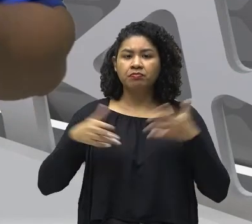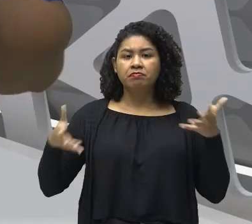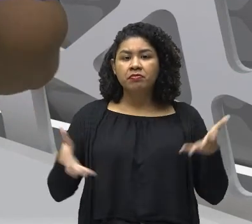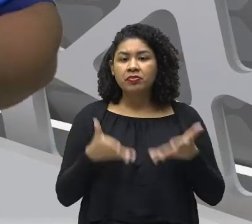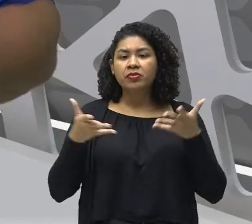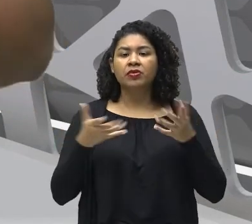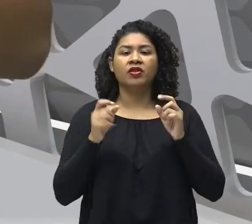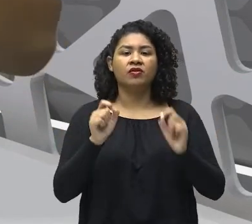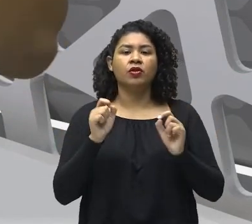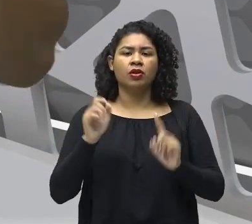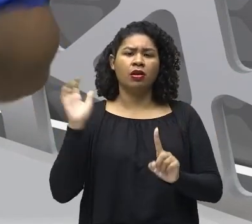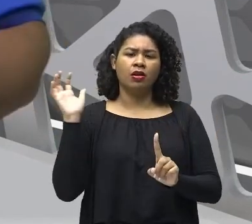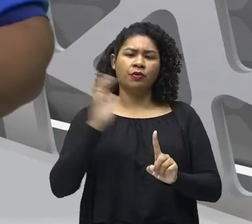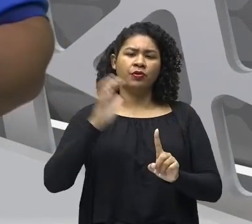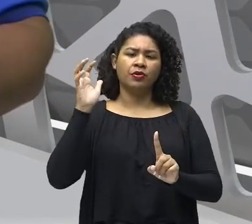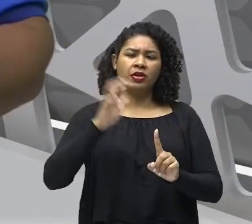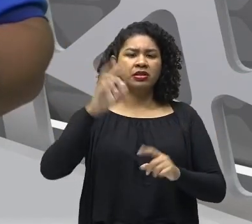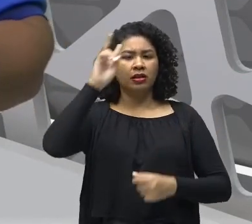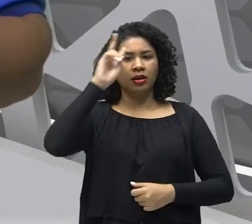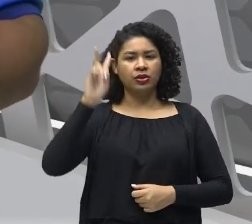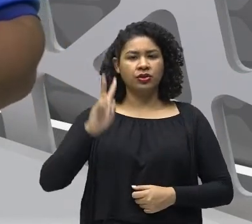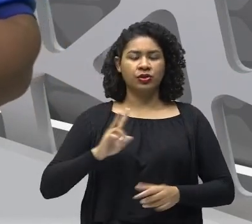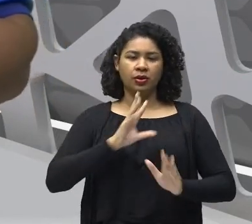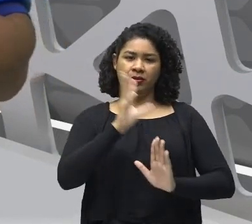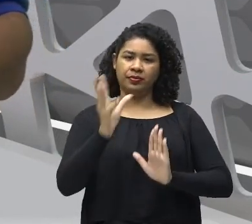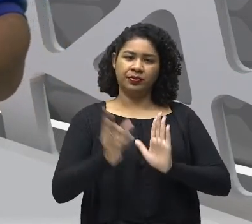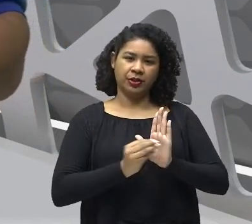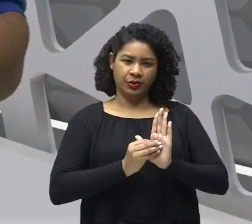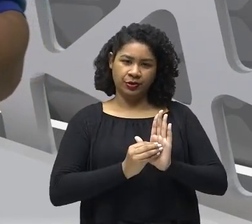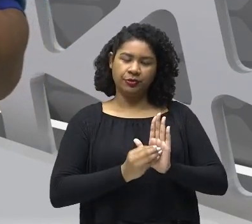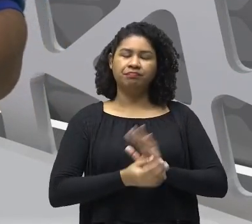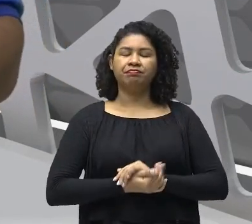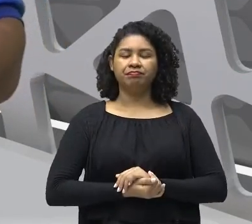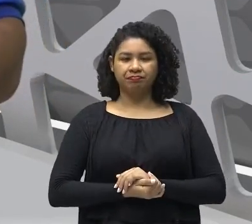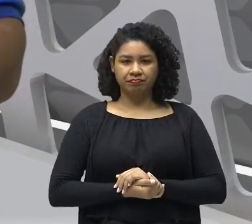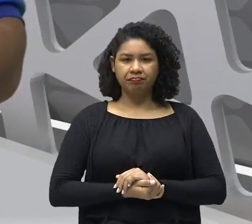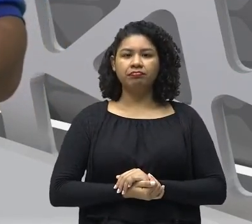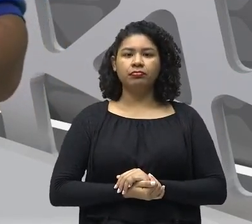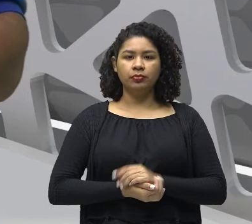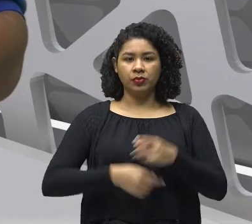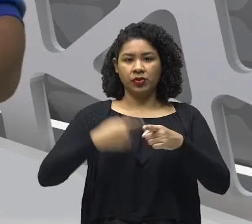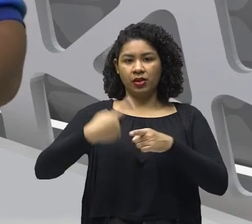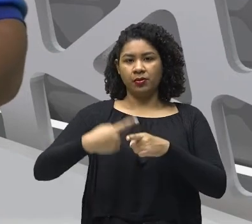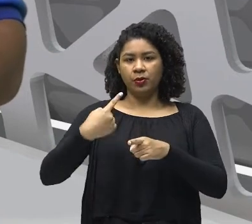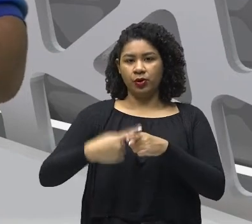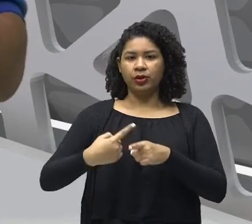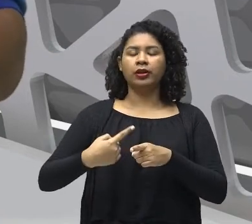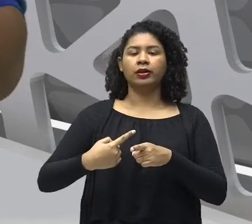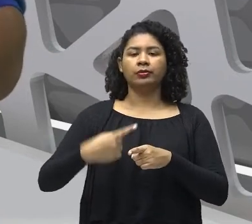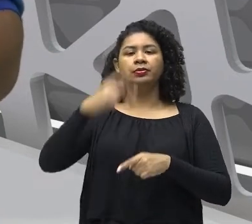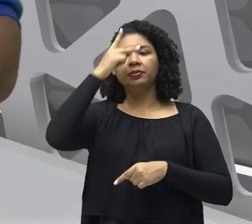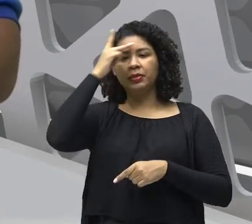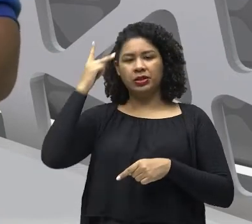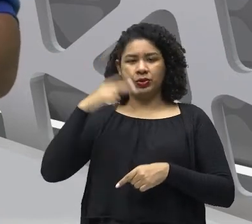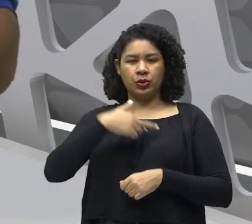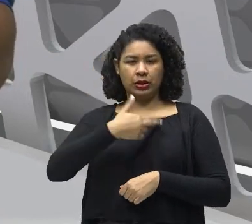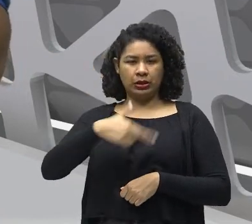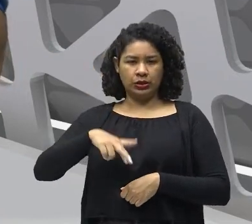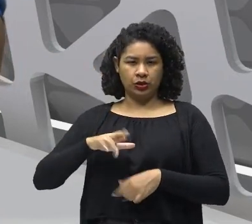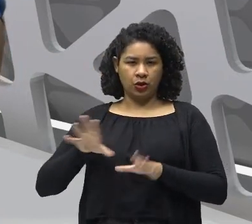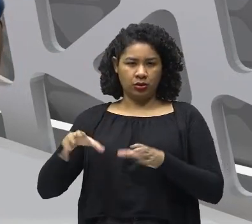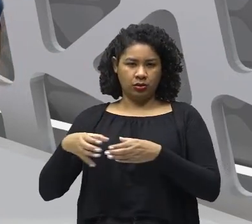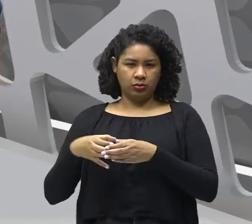Para a história Da Amazônia Aqui para Para a Amazônia Porque muitos Dos cronistas Dessas viagens Que faziam os relatórios